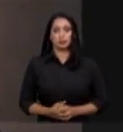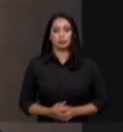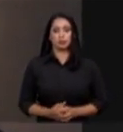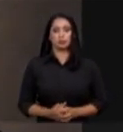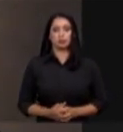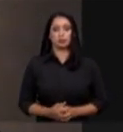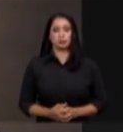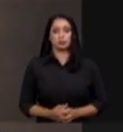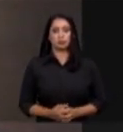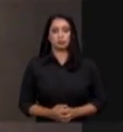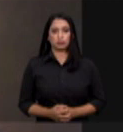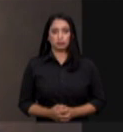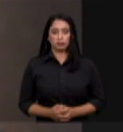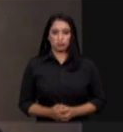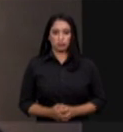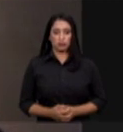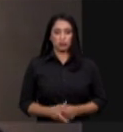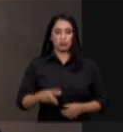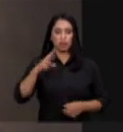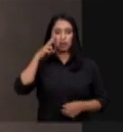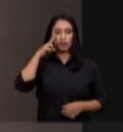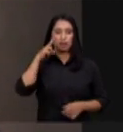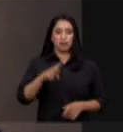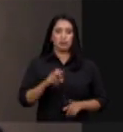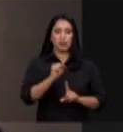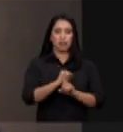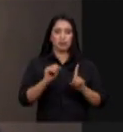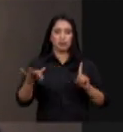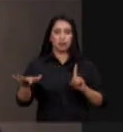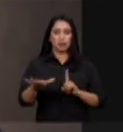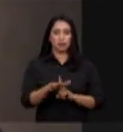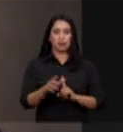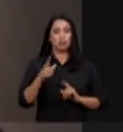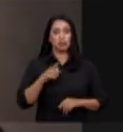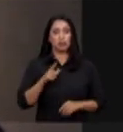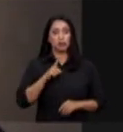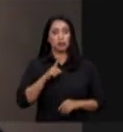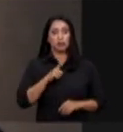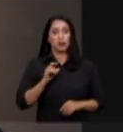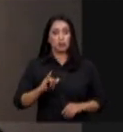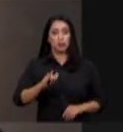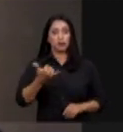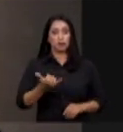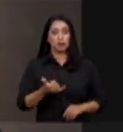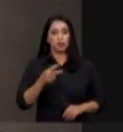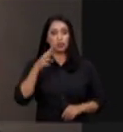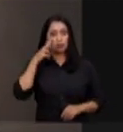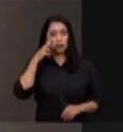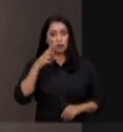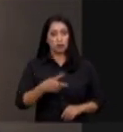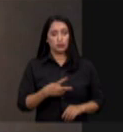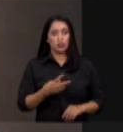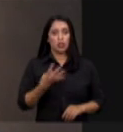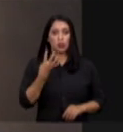Fico muito feliz em ver o judiciário e ouvir a sociedade. Tive a oportunidade de acompanhar atentamente as últimas 48 horas de discursos do